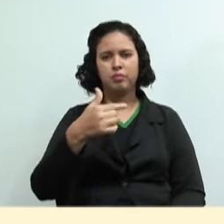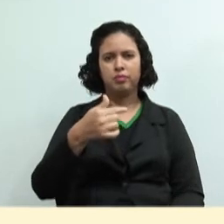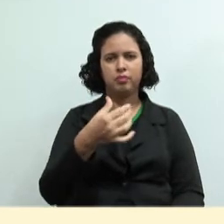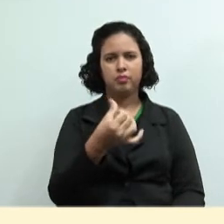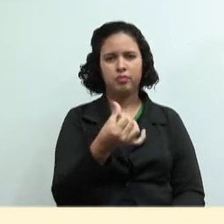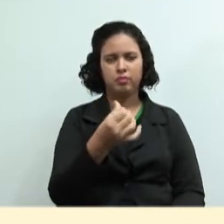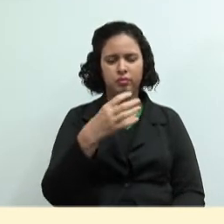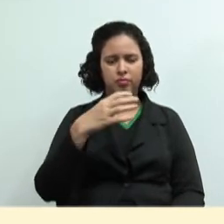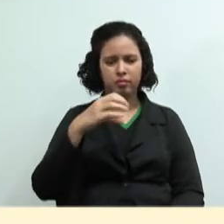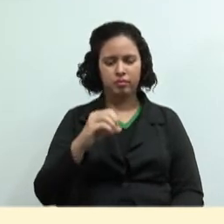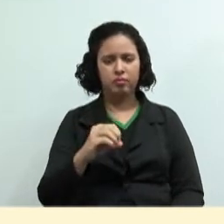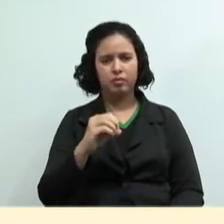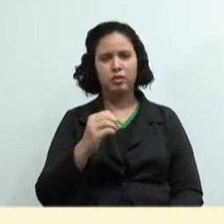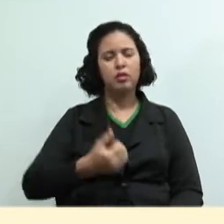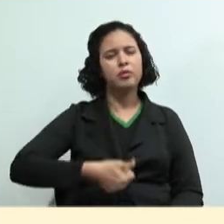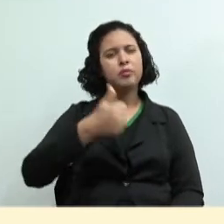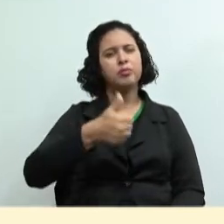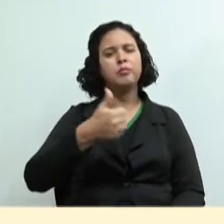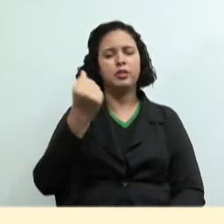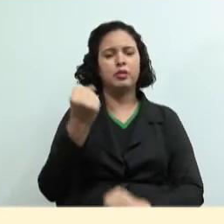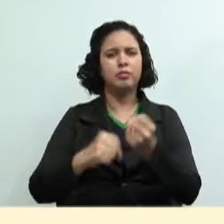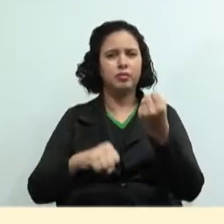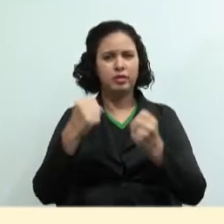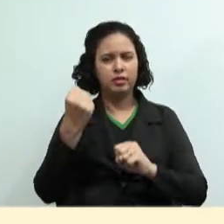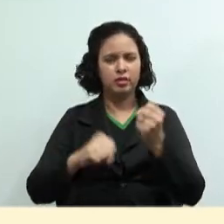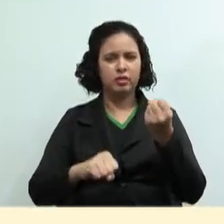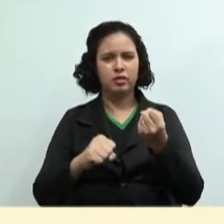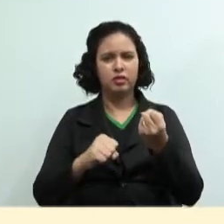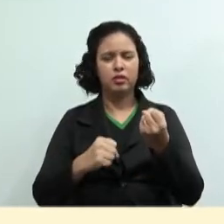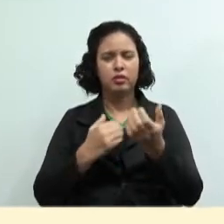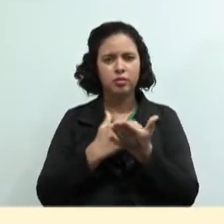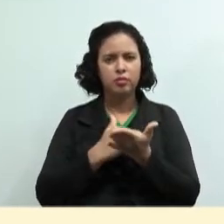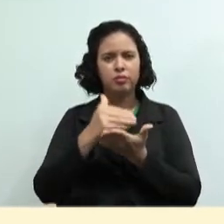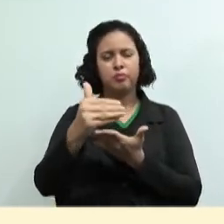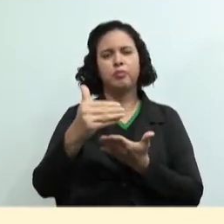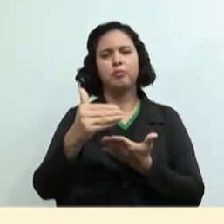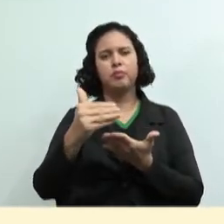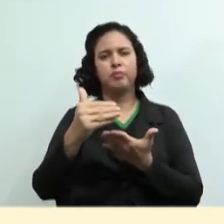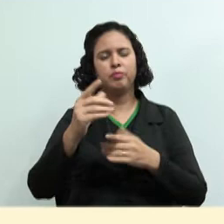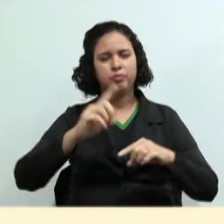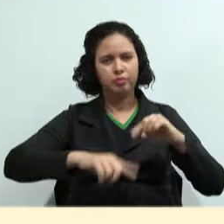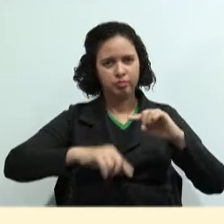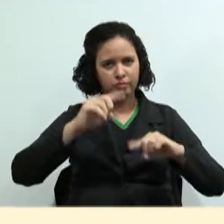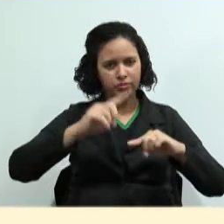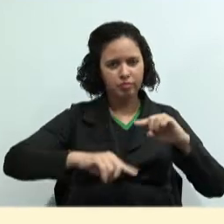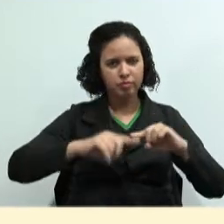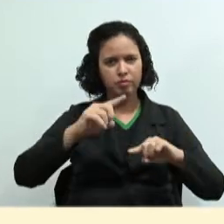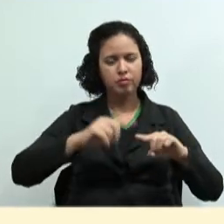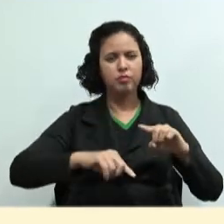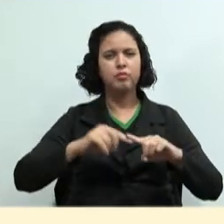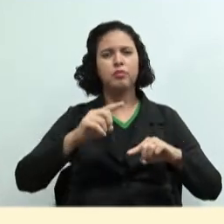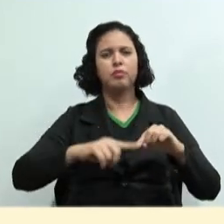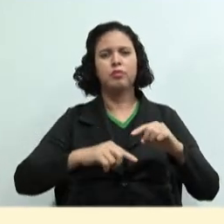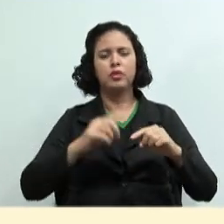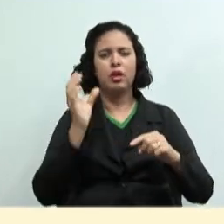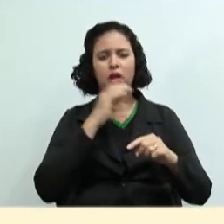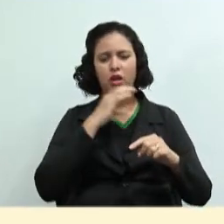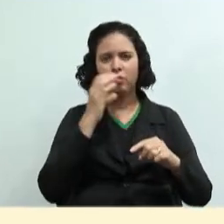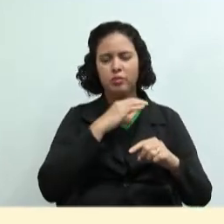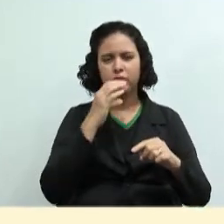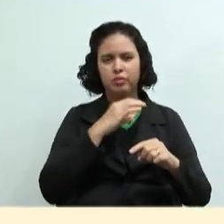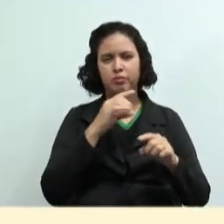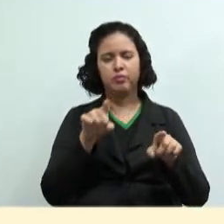surgiram as primeiras máquinas e começaram a produzir os produtos em grande escala. E com as primeiras fábricas,